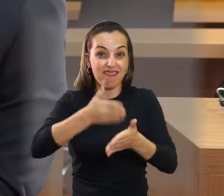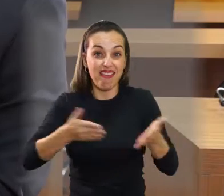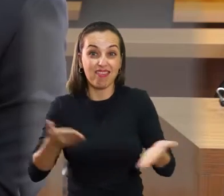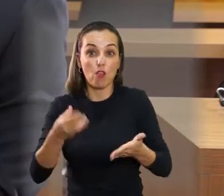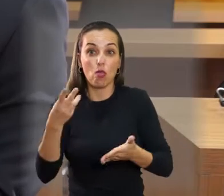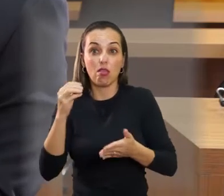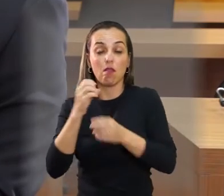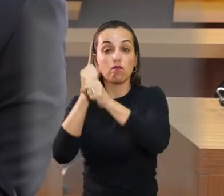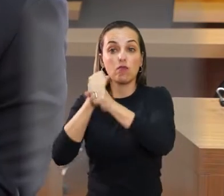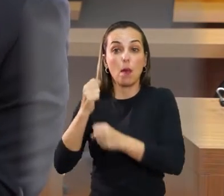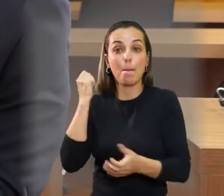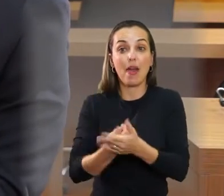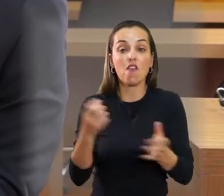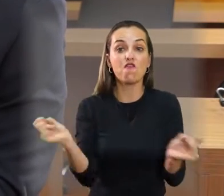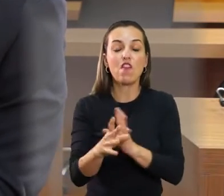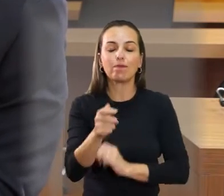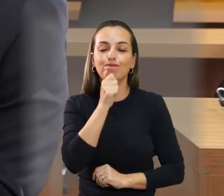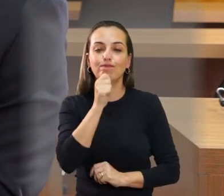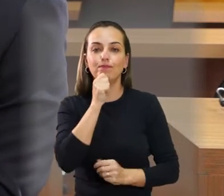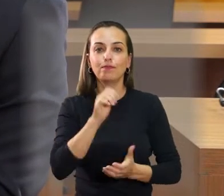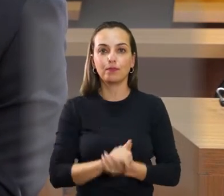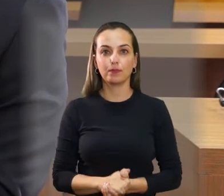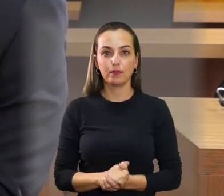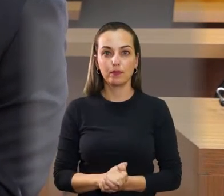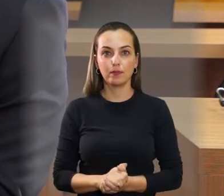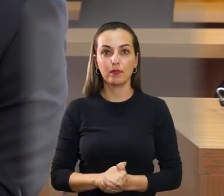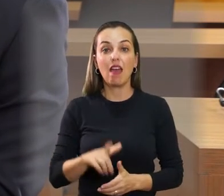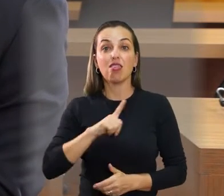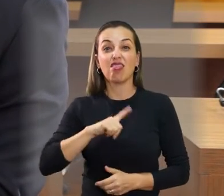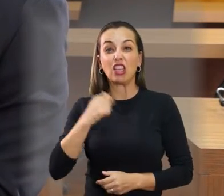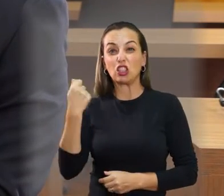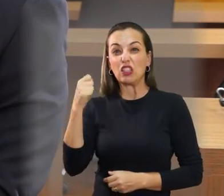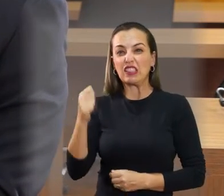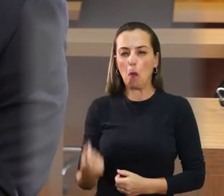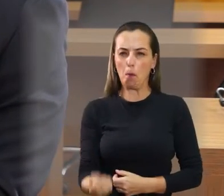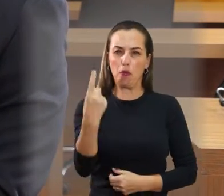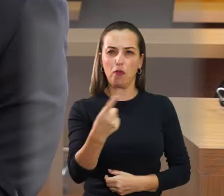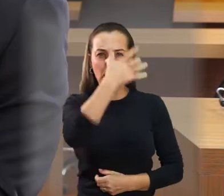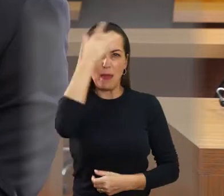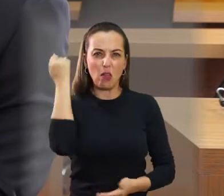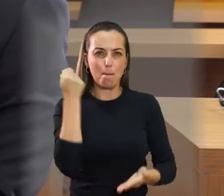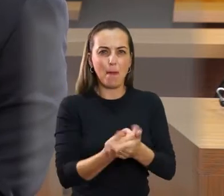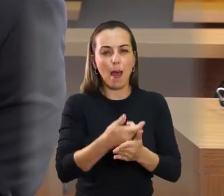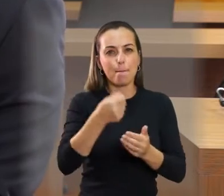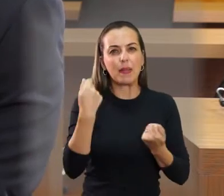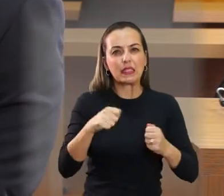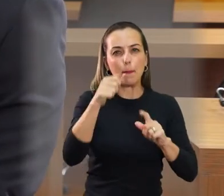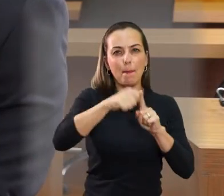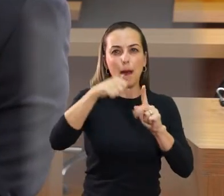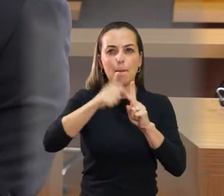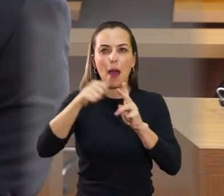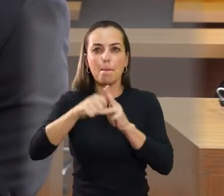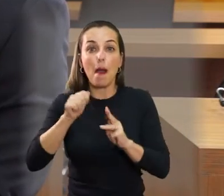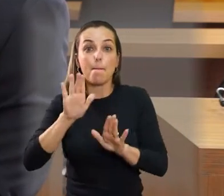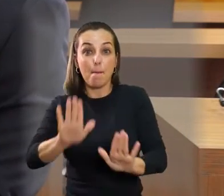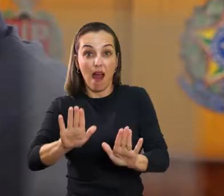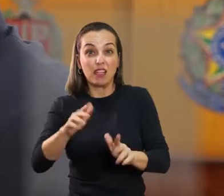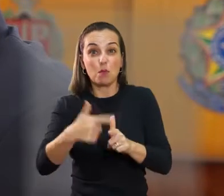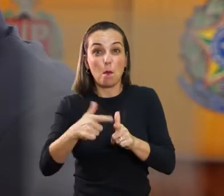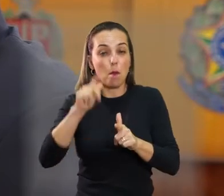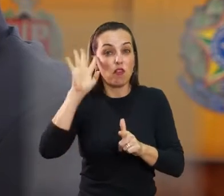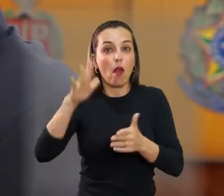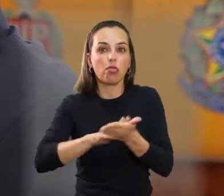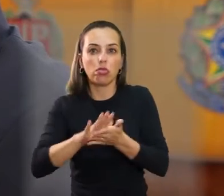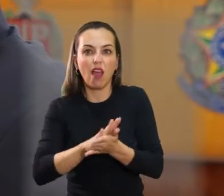quitado. Entrou nisso uma associação que ainda leva dinheiro de sumutuário todo mês, e não tem luz do fim do túnel, isso não acaba,